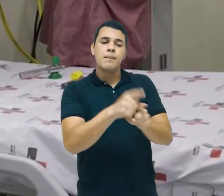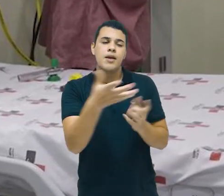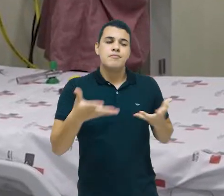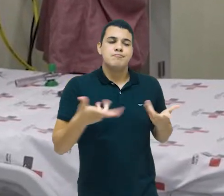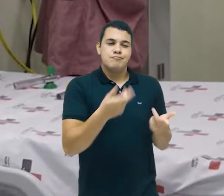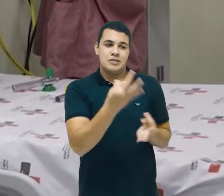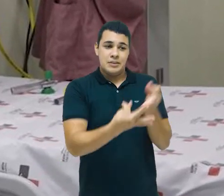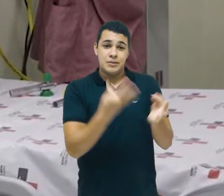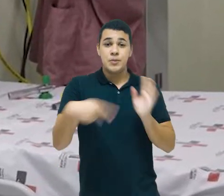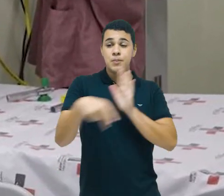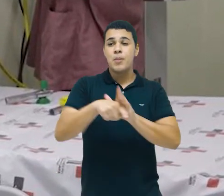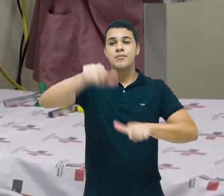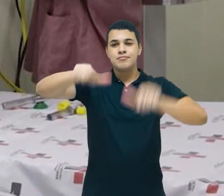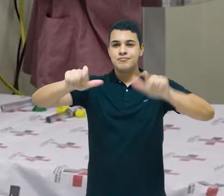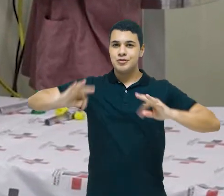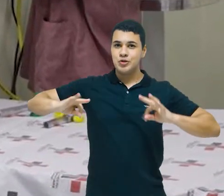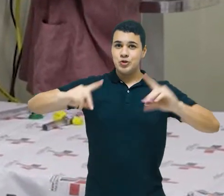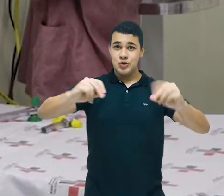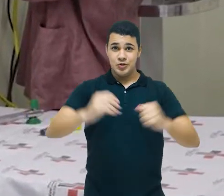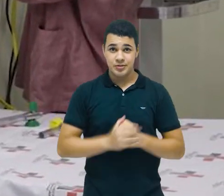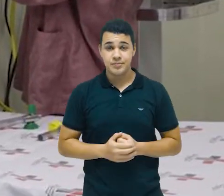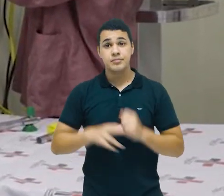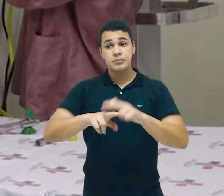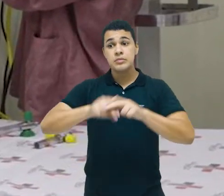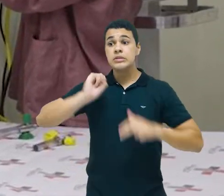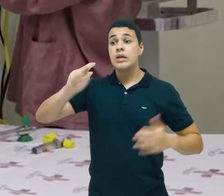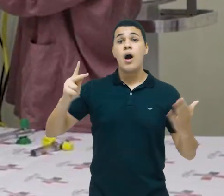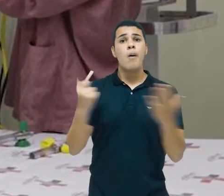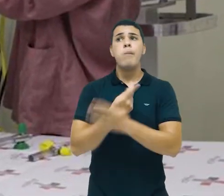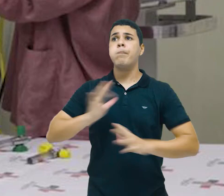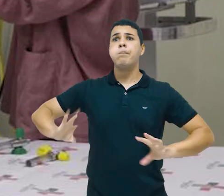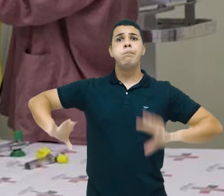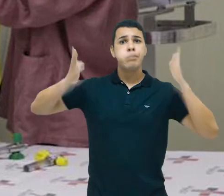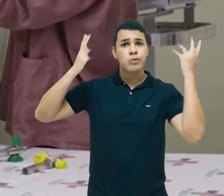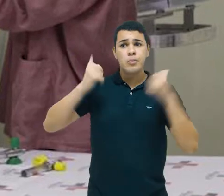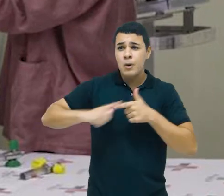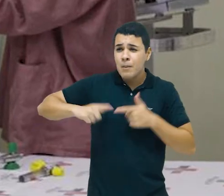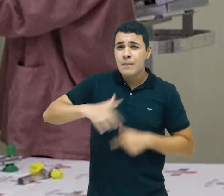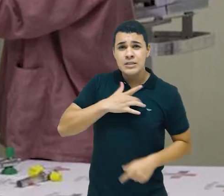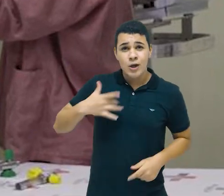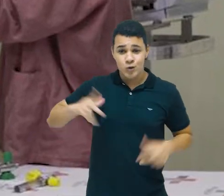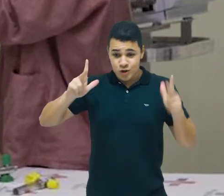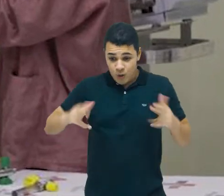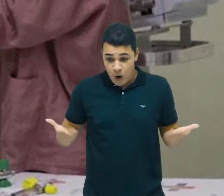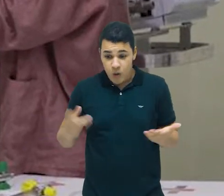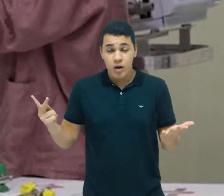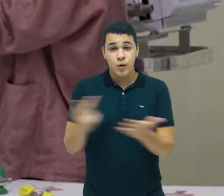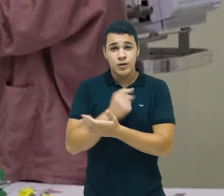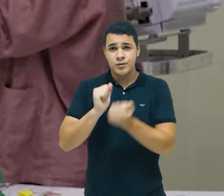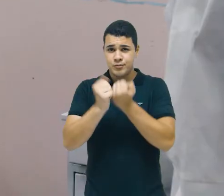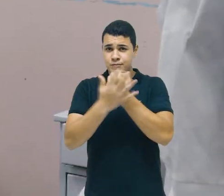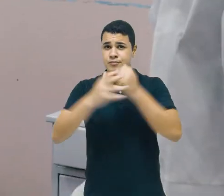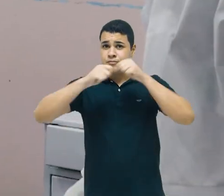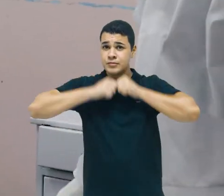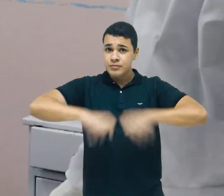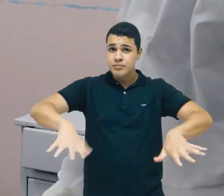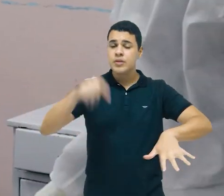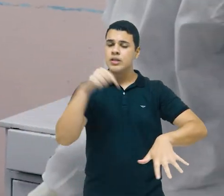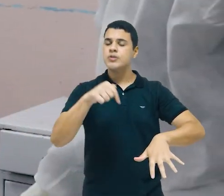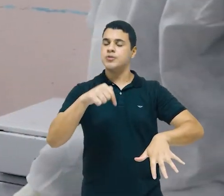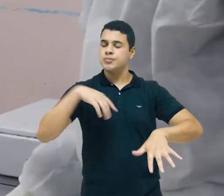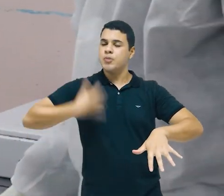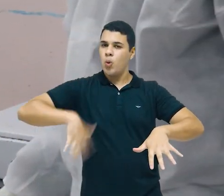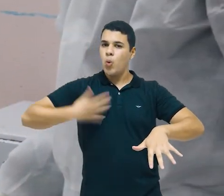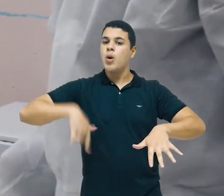a população. Eventos de crise sanitária, como a atual pandemia do coronavírus, evidenciam a